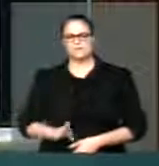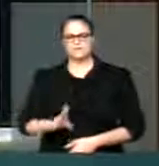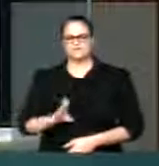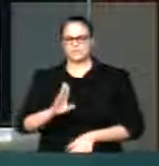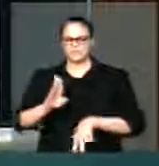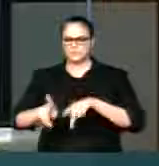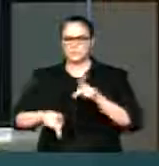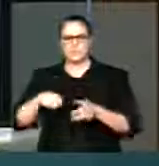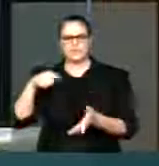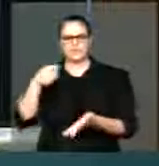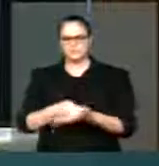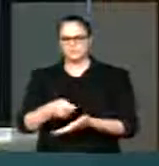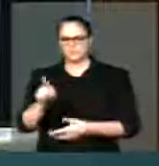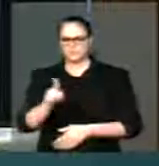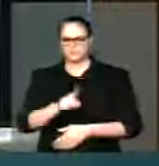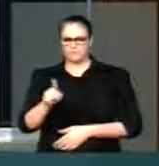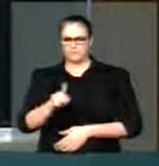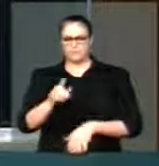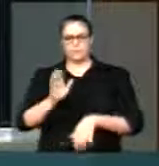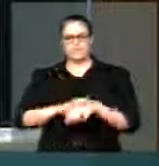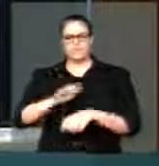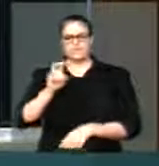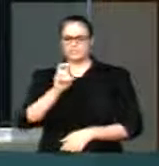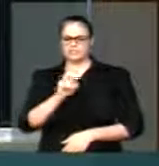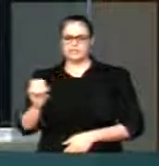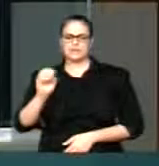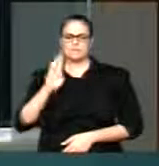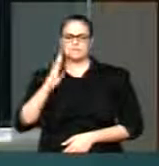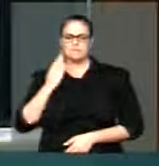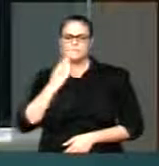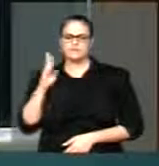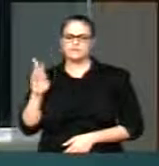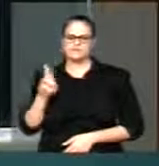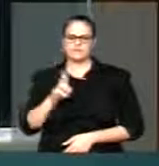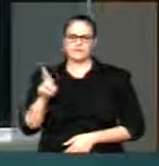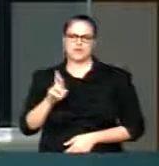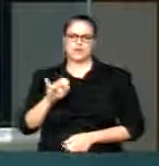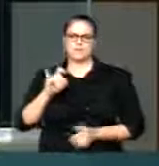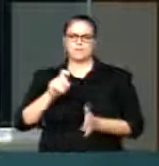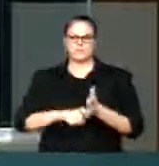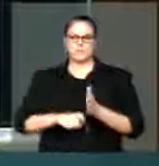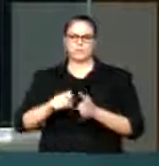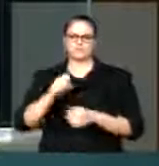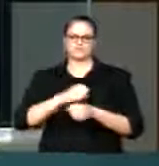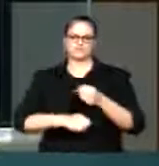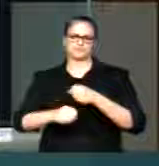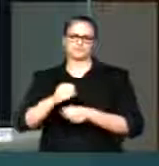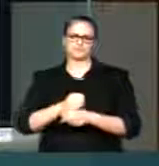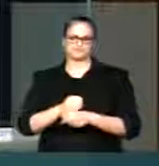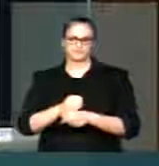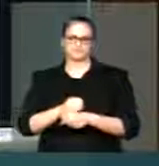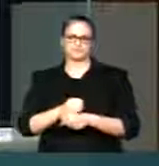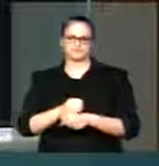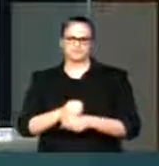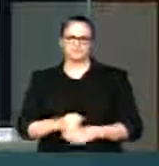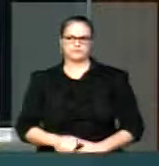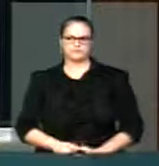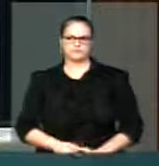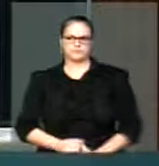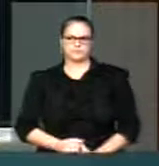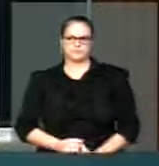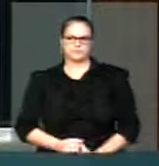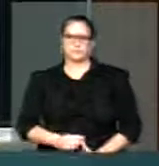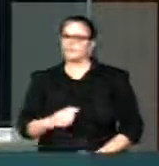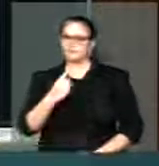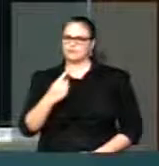só em 2014 mais de 500 bilhões de reais mais de 500 bilhões de reais deixaram de ser